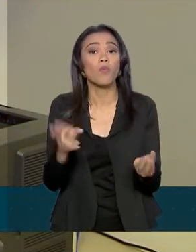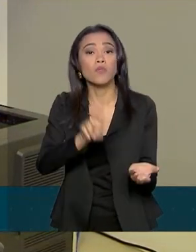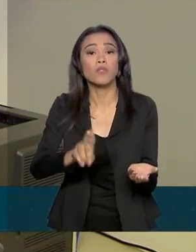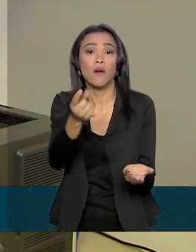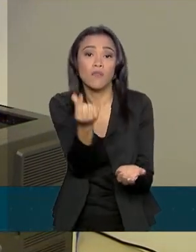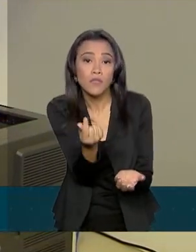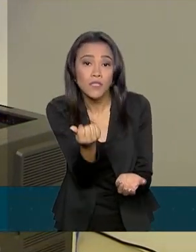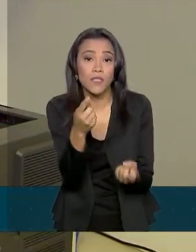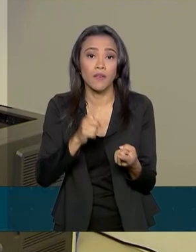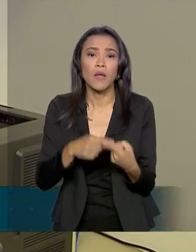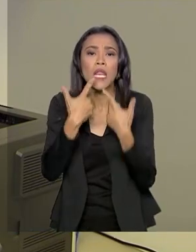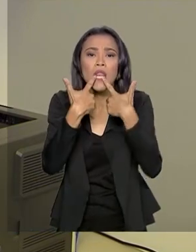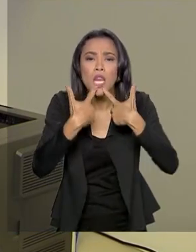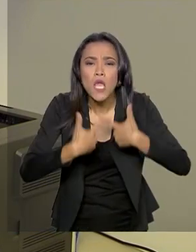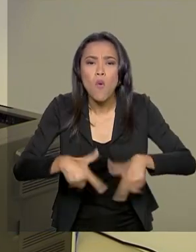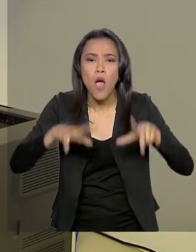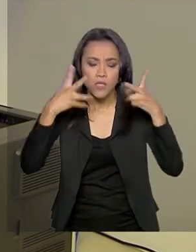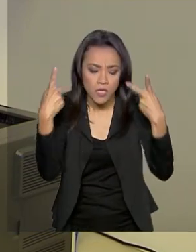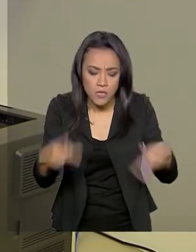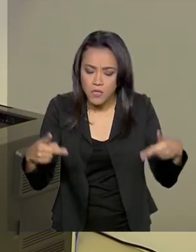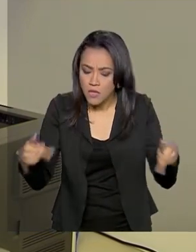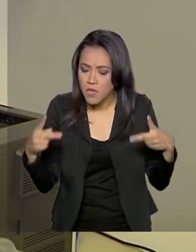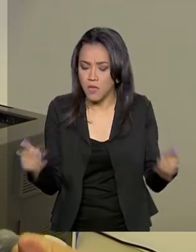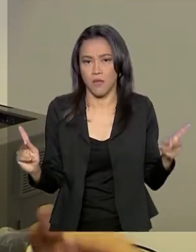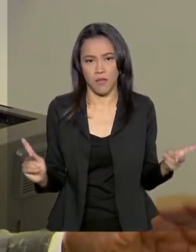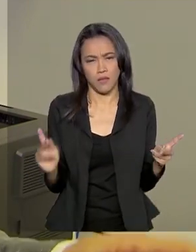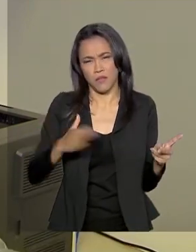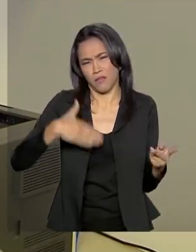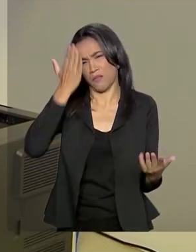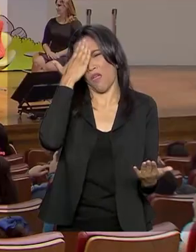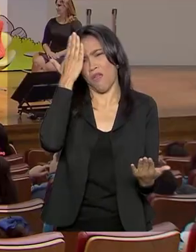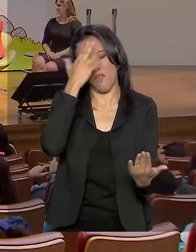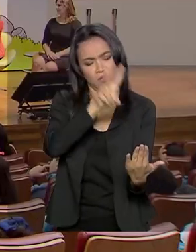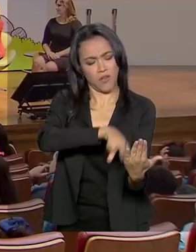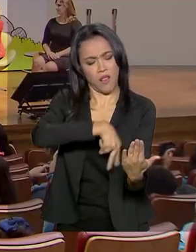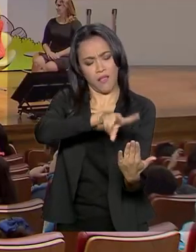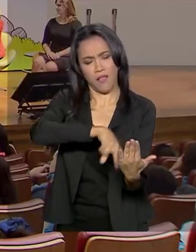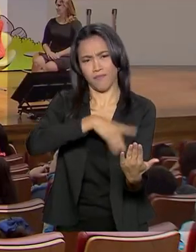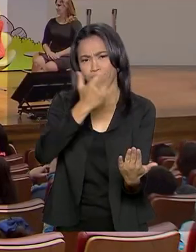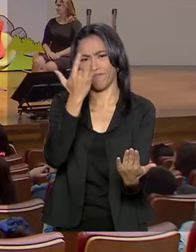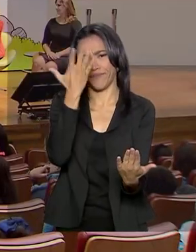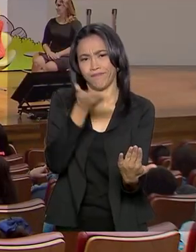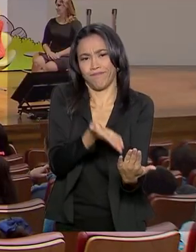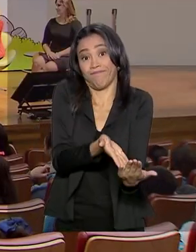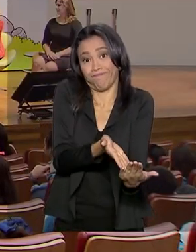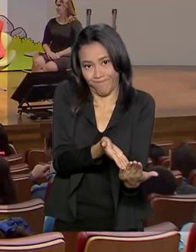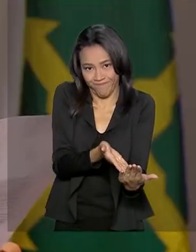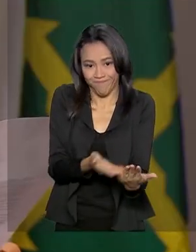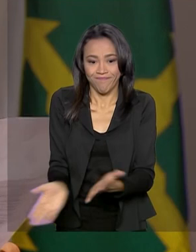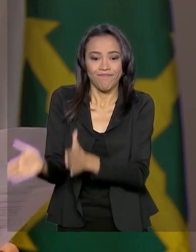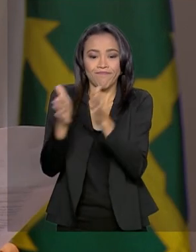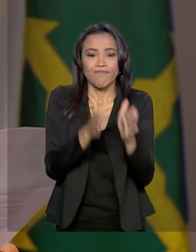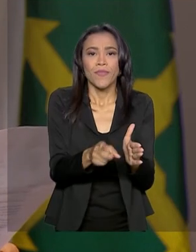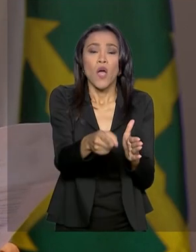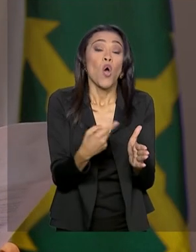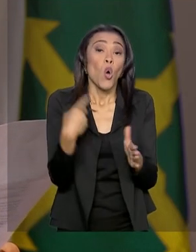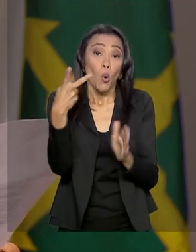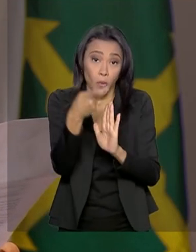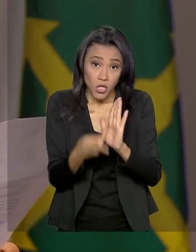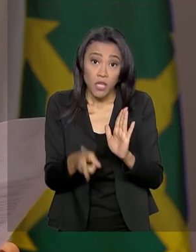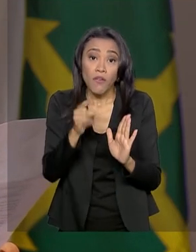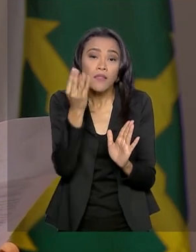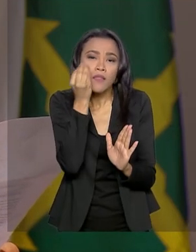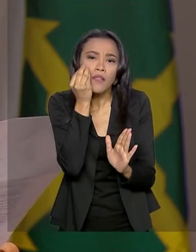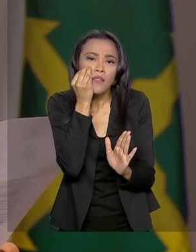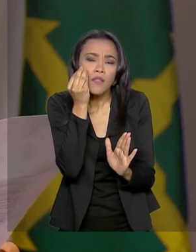língua de gibi. Todo mundo entende em qualquer idade. Por enquanto, o projeto será testado em 150 escolas